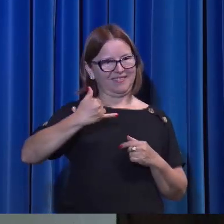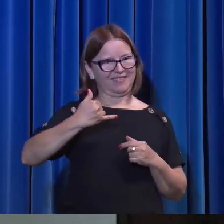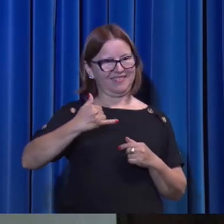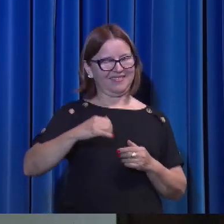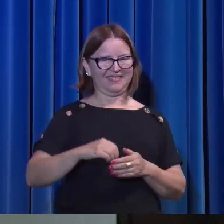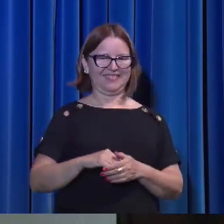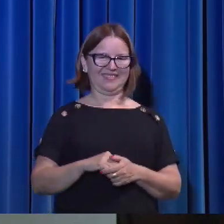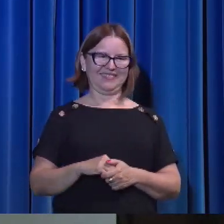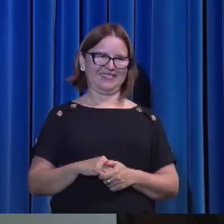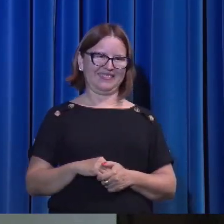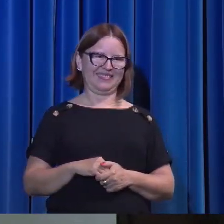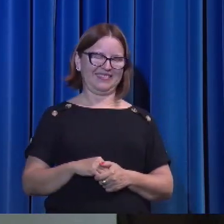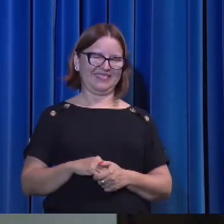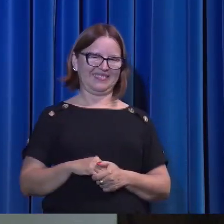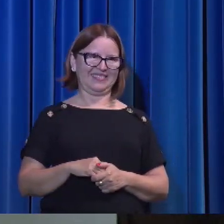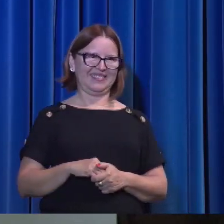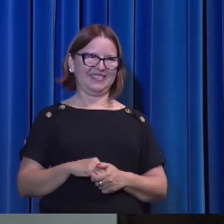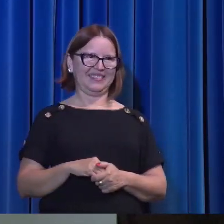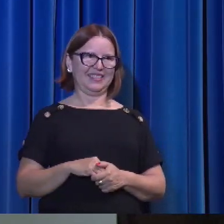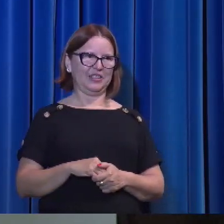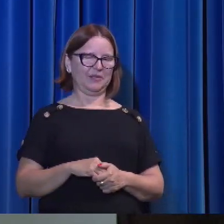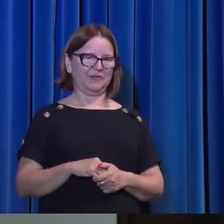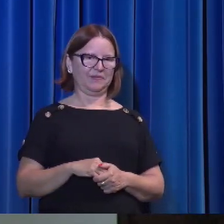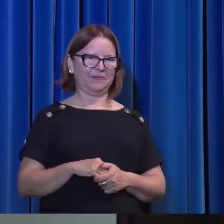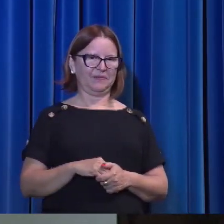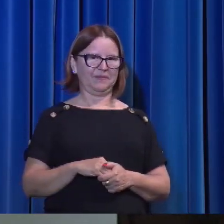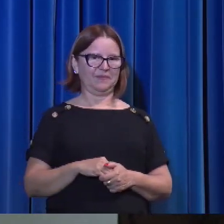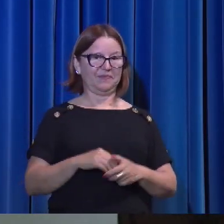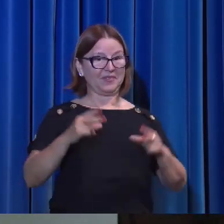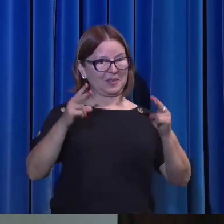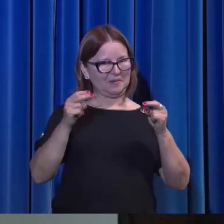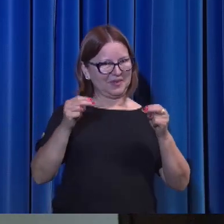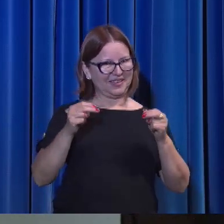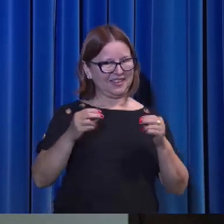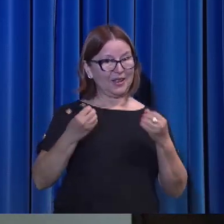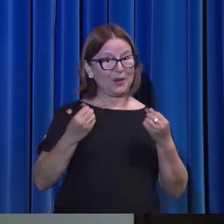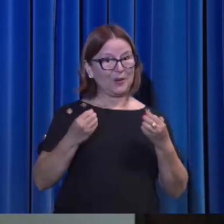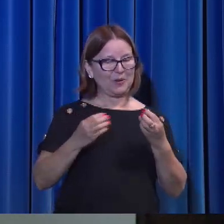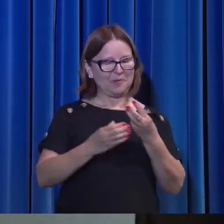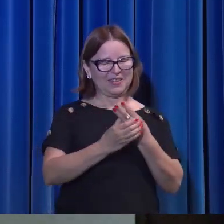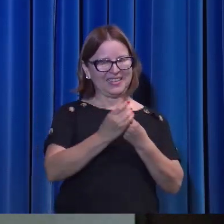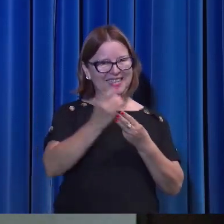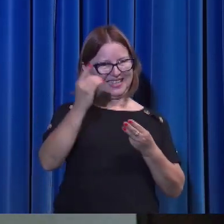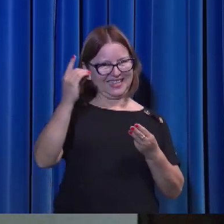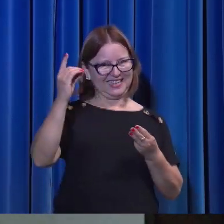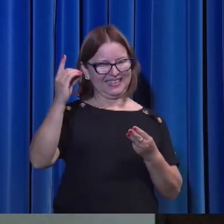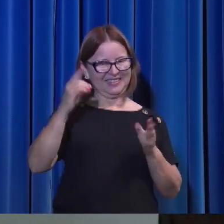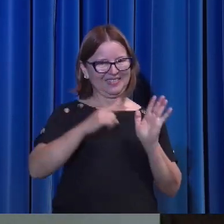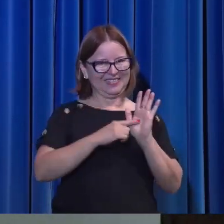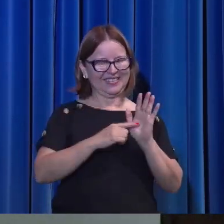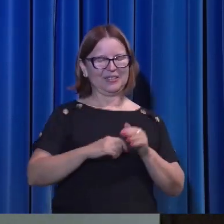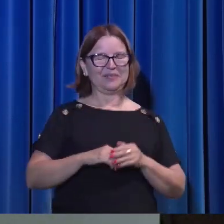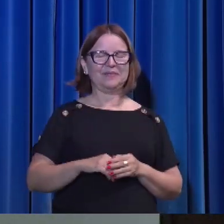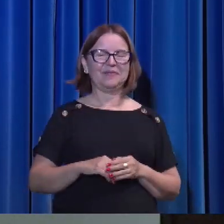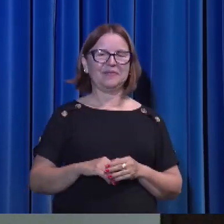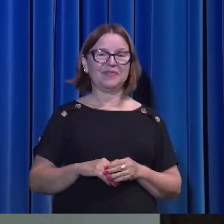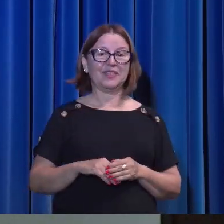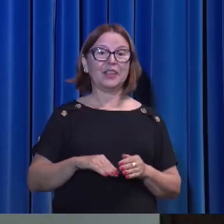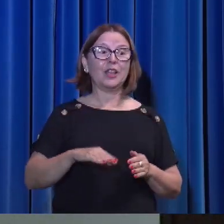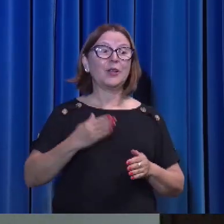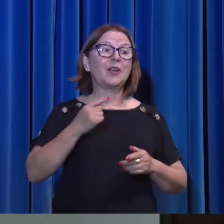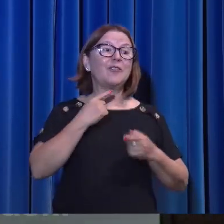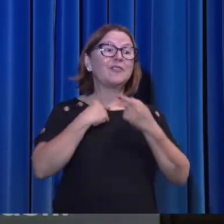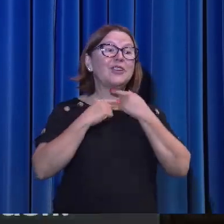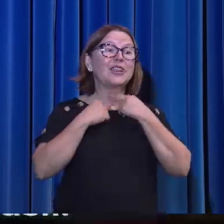que enviou. Está vendo como é que a trindade funciona? E qual é a vontade do que enviou? Versículo